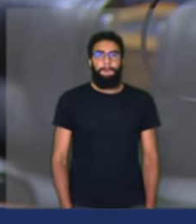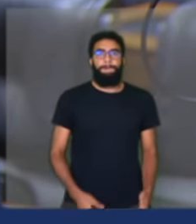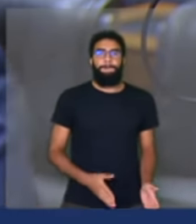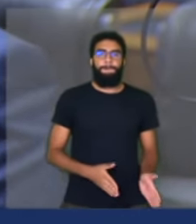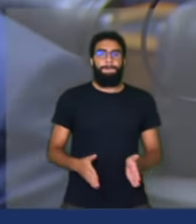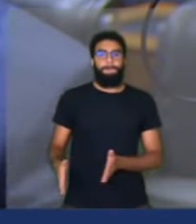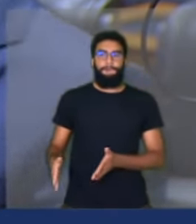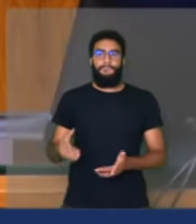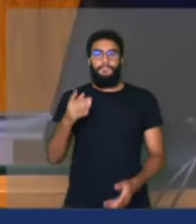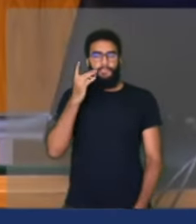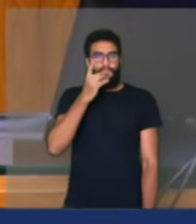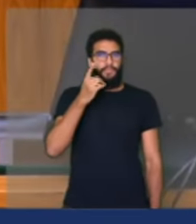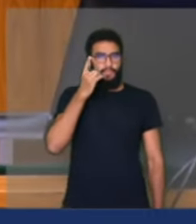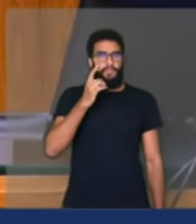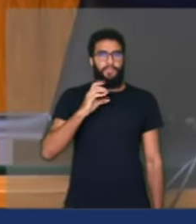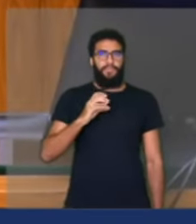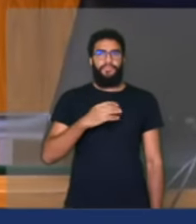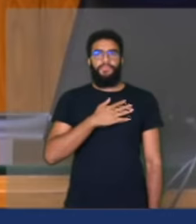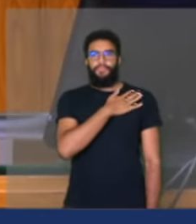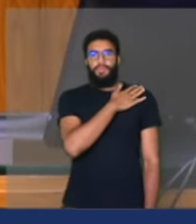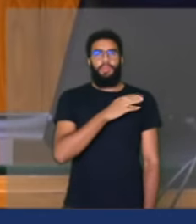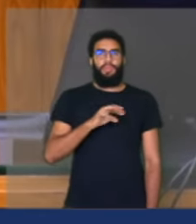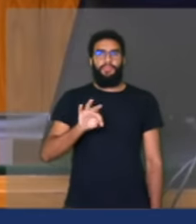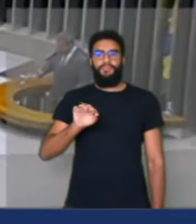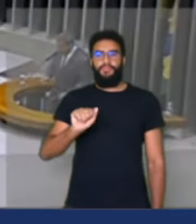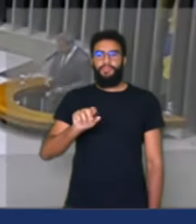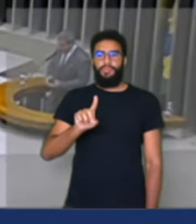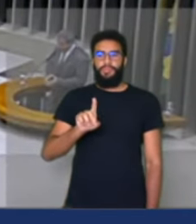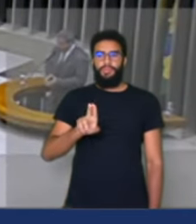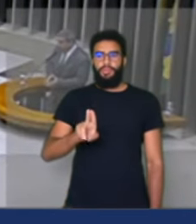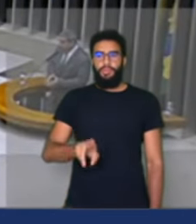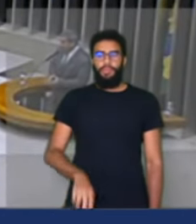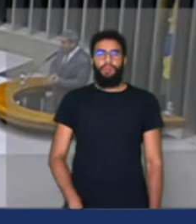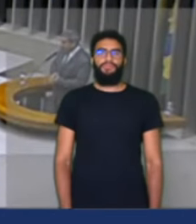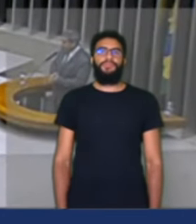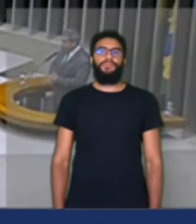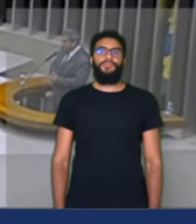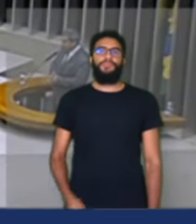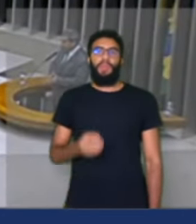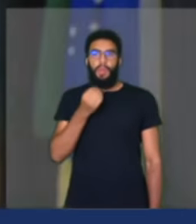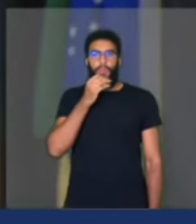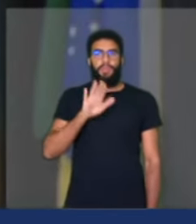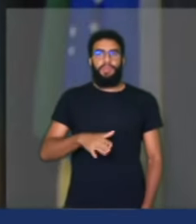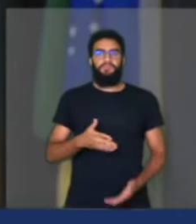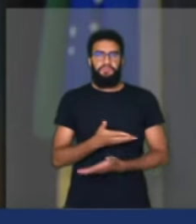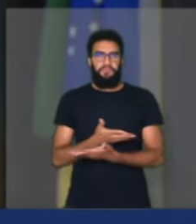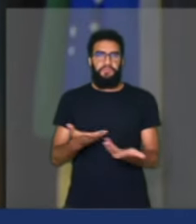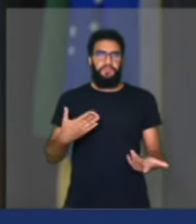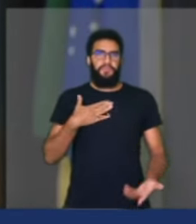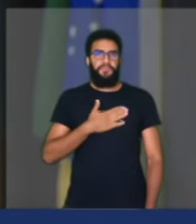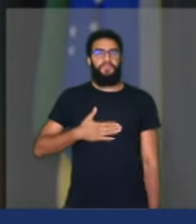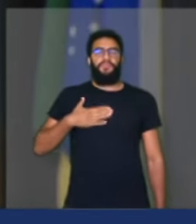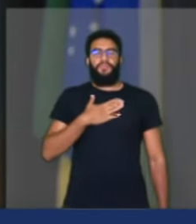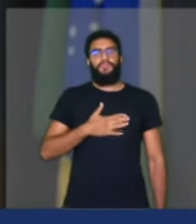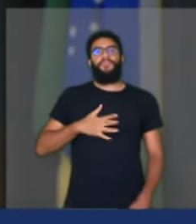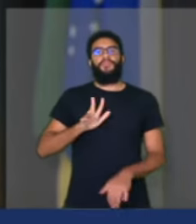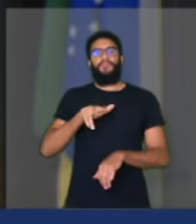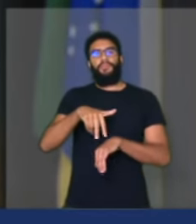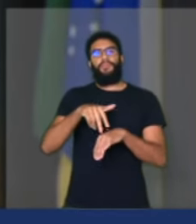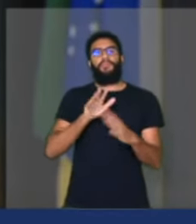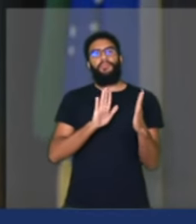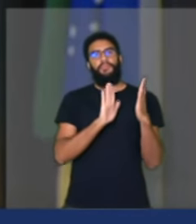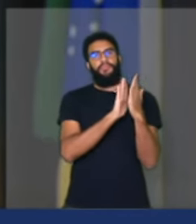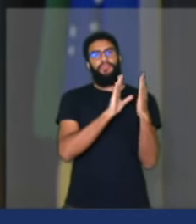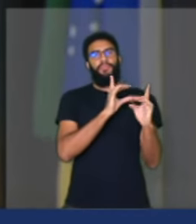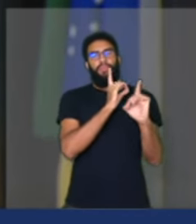deputado Coronel Tadeu. Obrigado, senhor presidente. Boa tarde para todos. Prazer vê-lo, deputado Ricardo Silva, mais uma vez conduzindo os